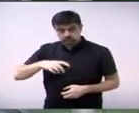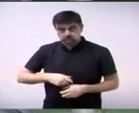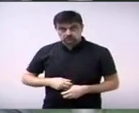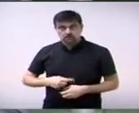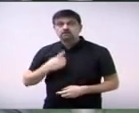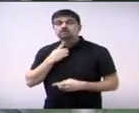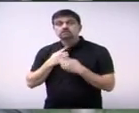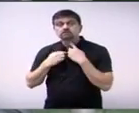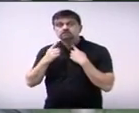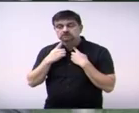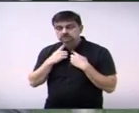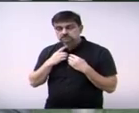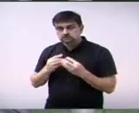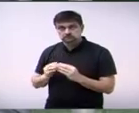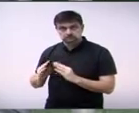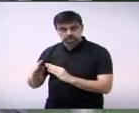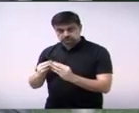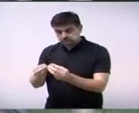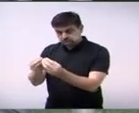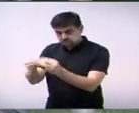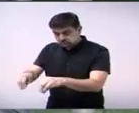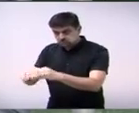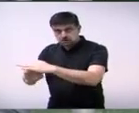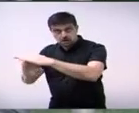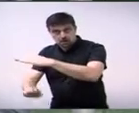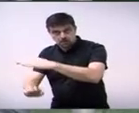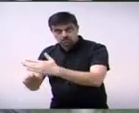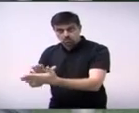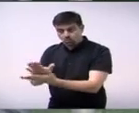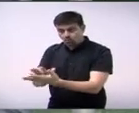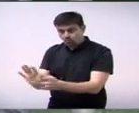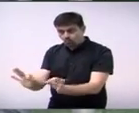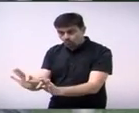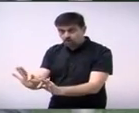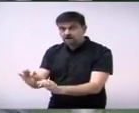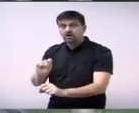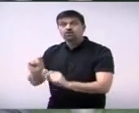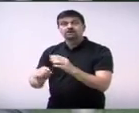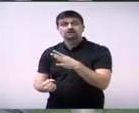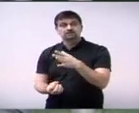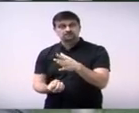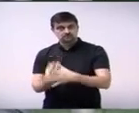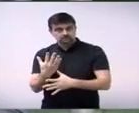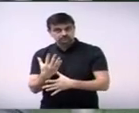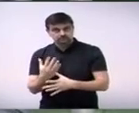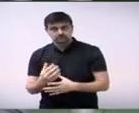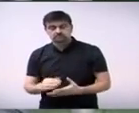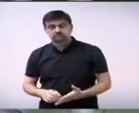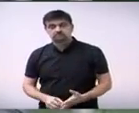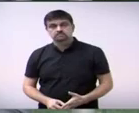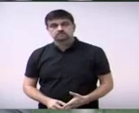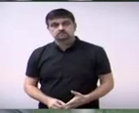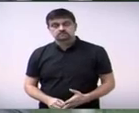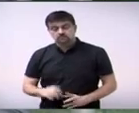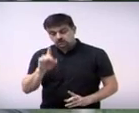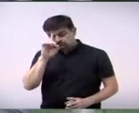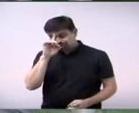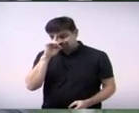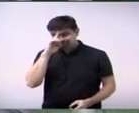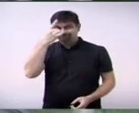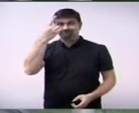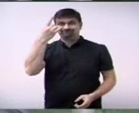de prejudicar uma ou outra empresa, está causando uma dúvida